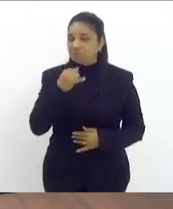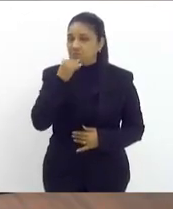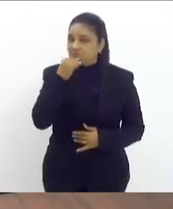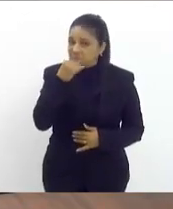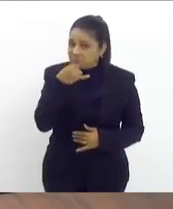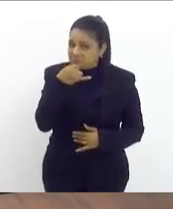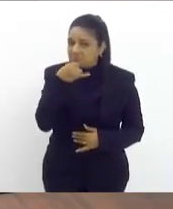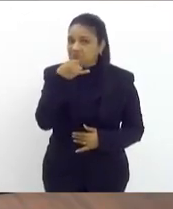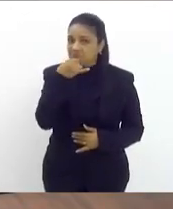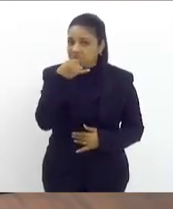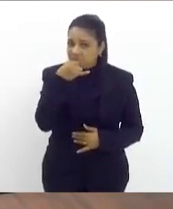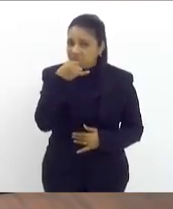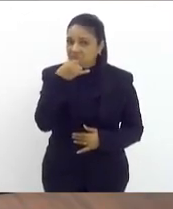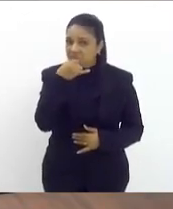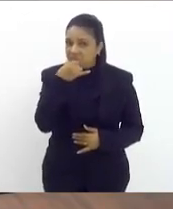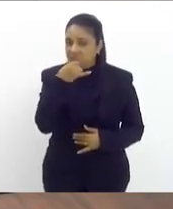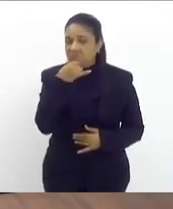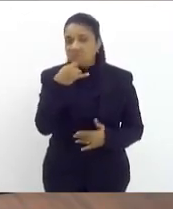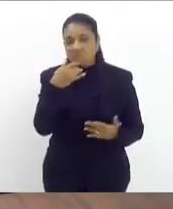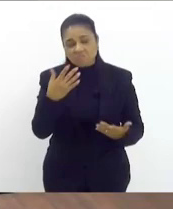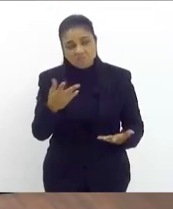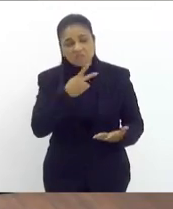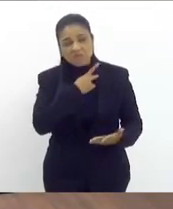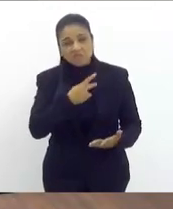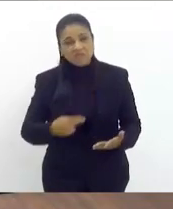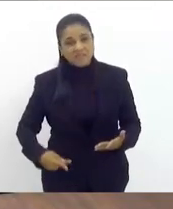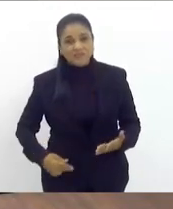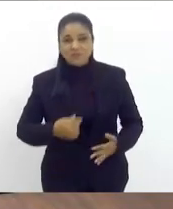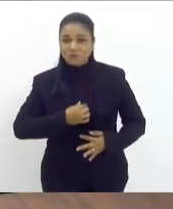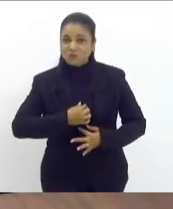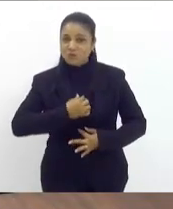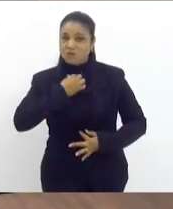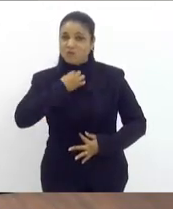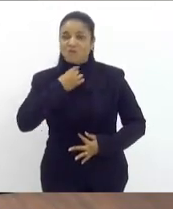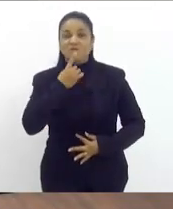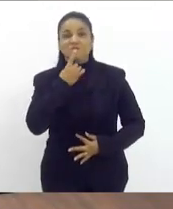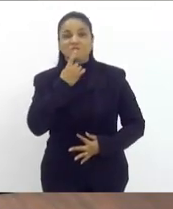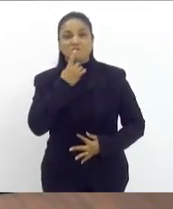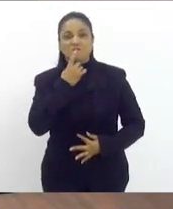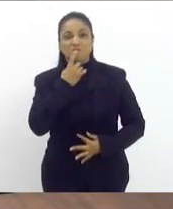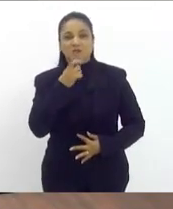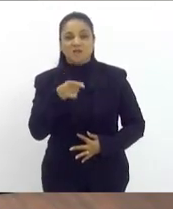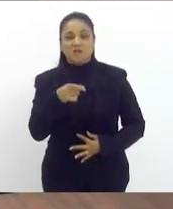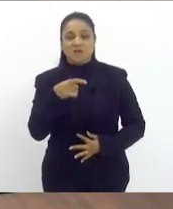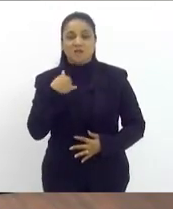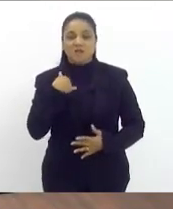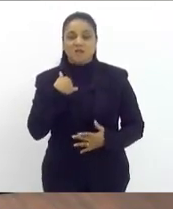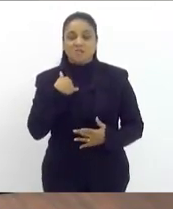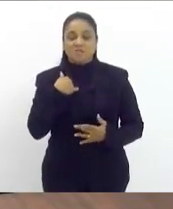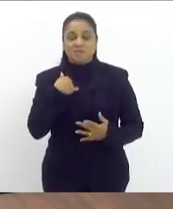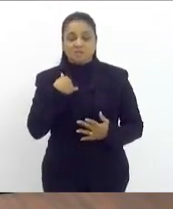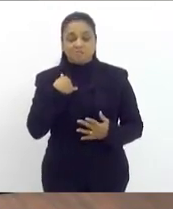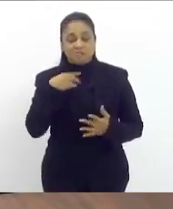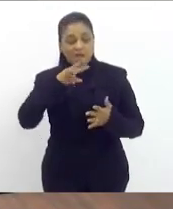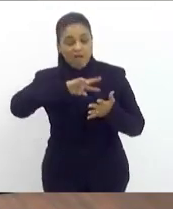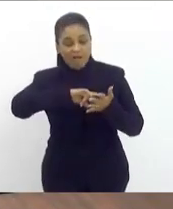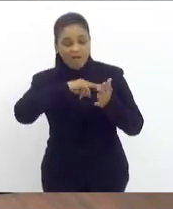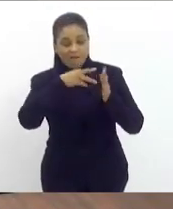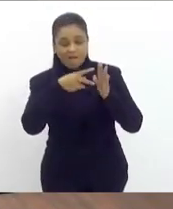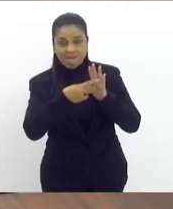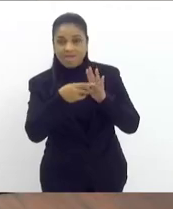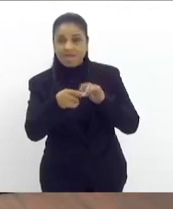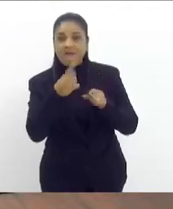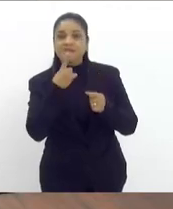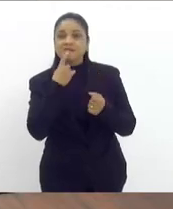e presidente a sua gravata vermelha me remete ao sangue dos venezuelanos que estão sendo